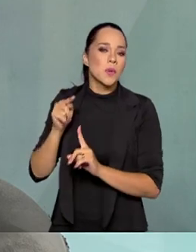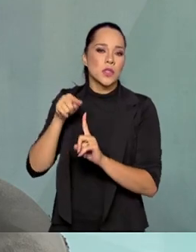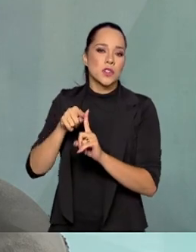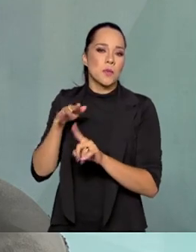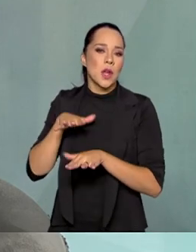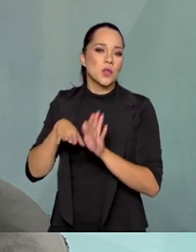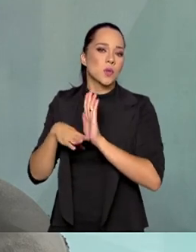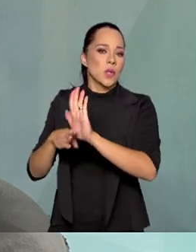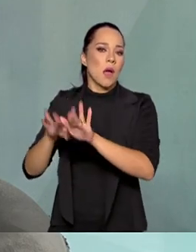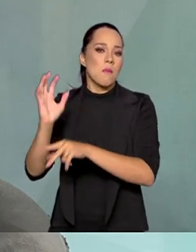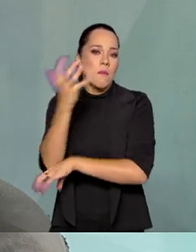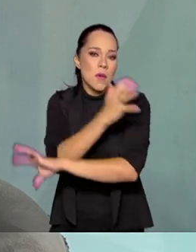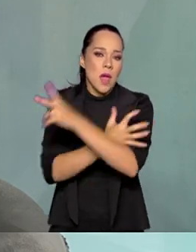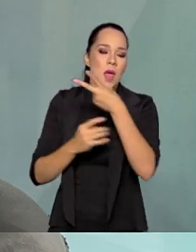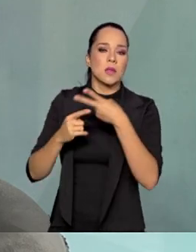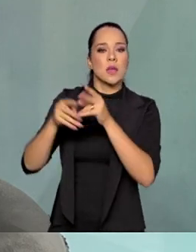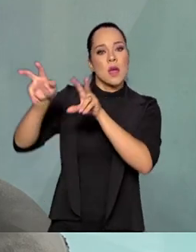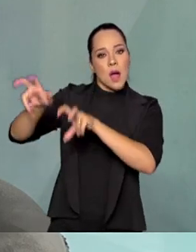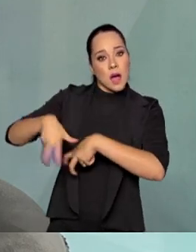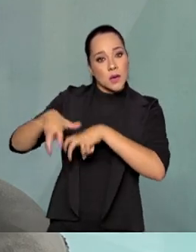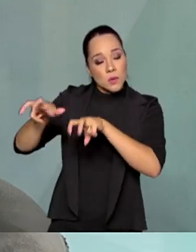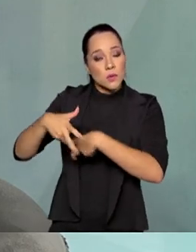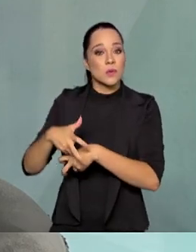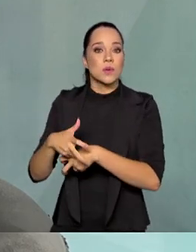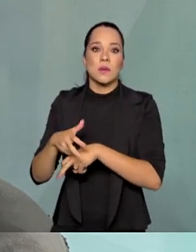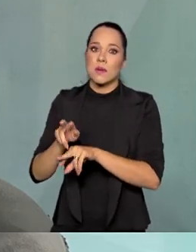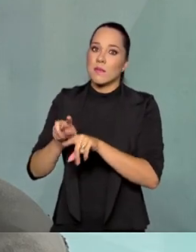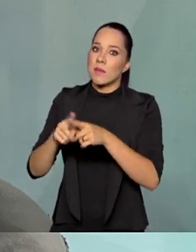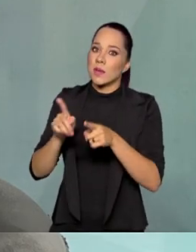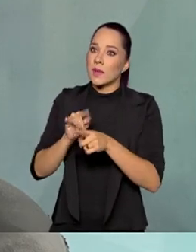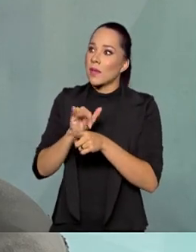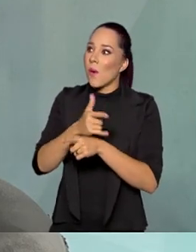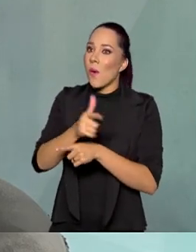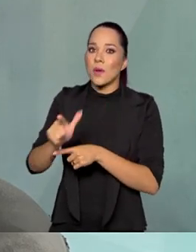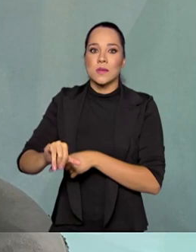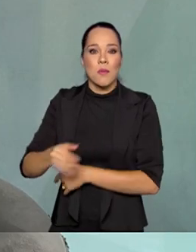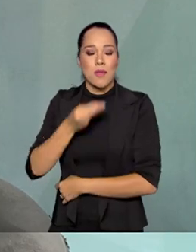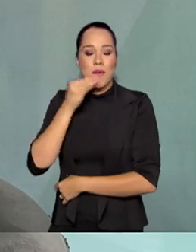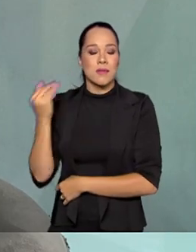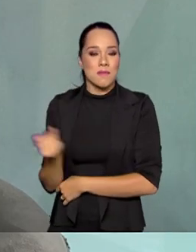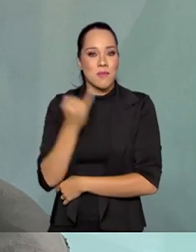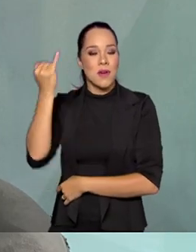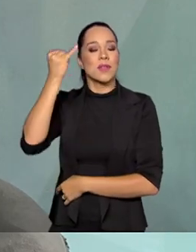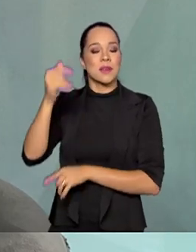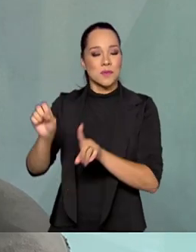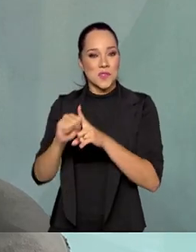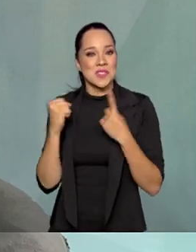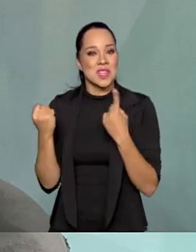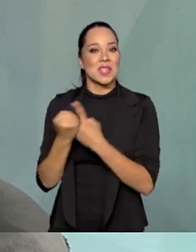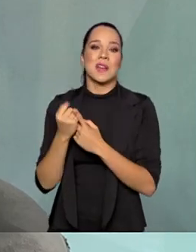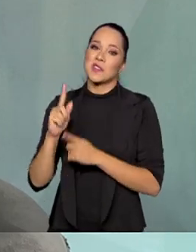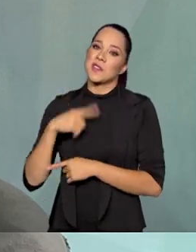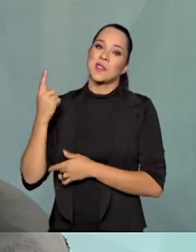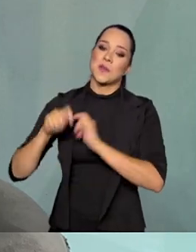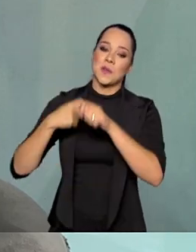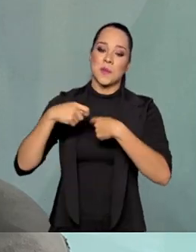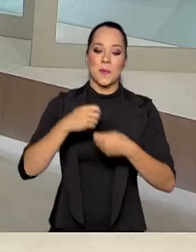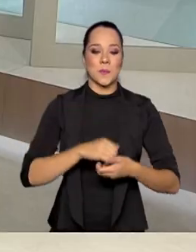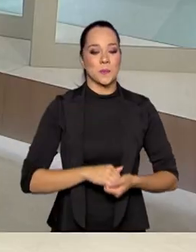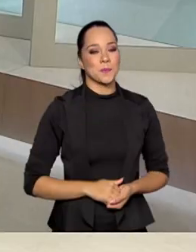inclusive agricultura também, mas ele vai disparar uma série de outras oportunidades importantes para a nossa sociedade e a nossa economia.